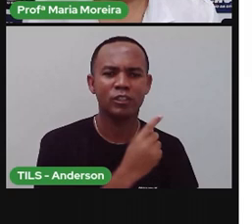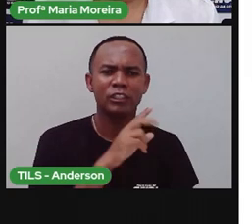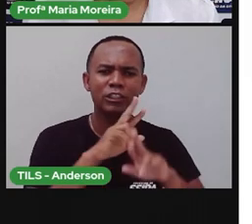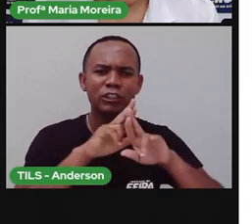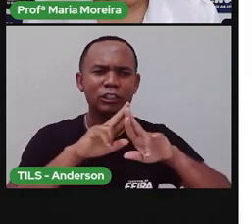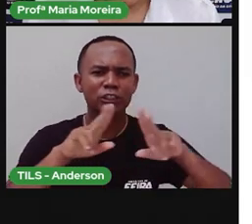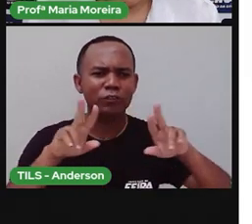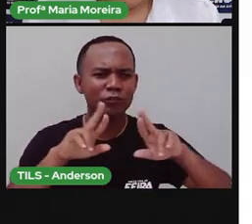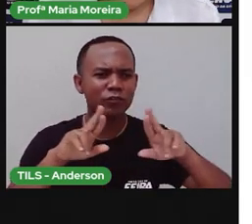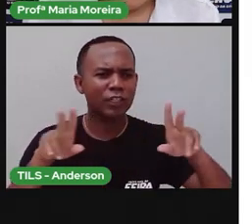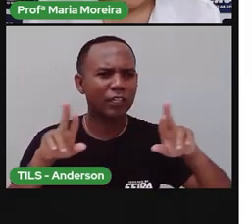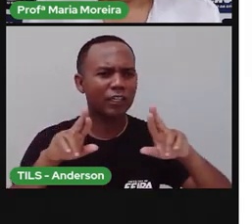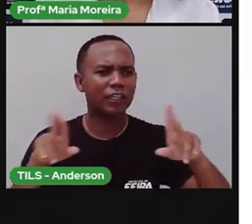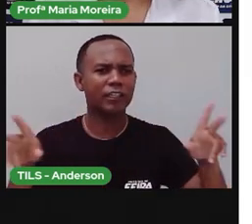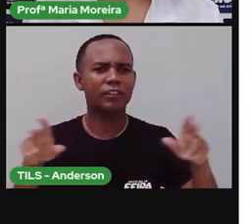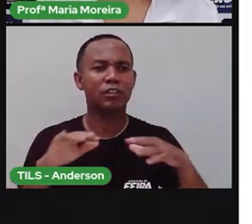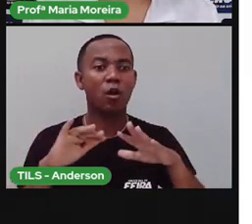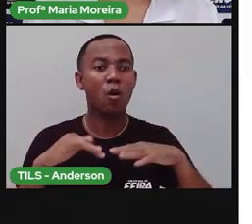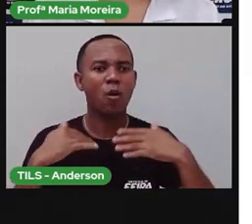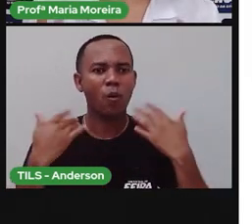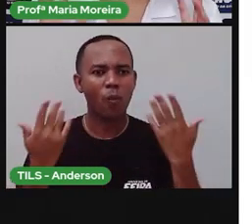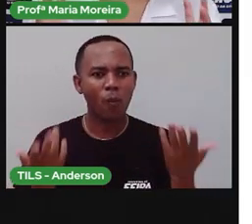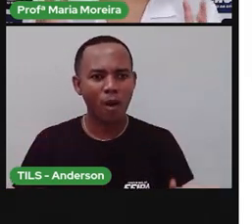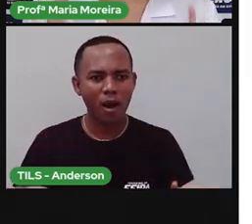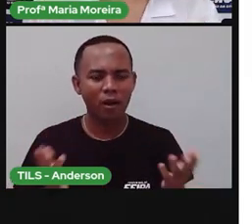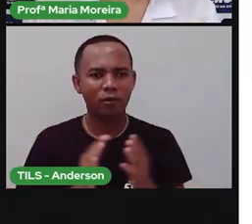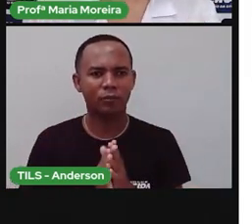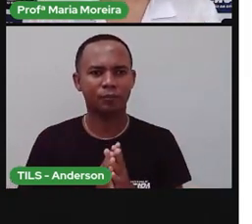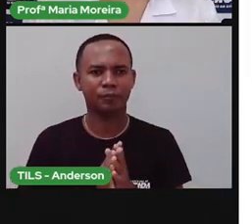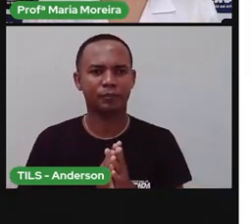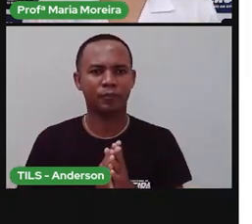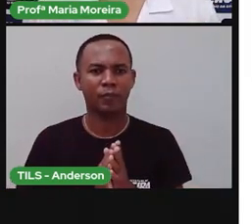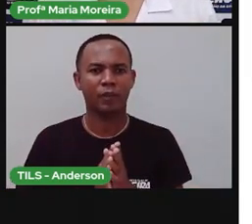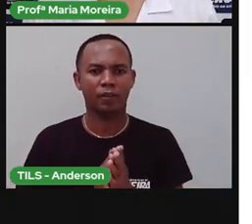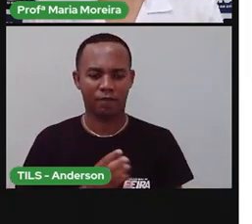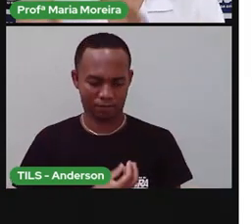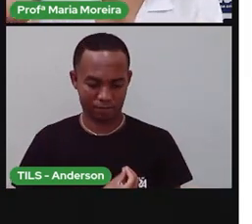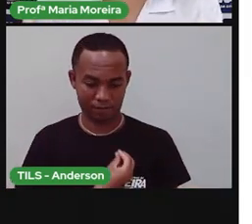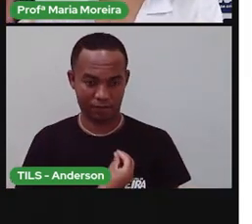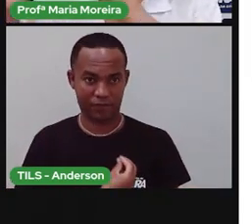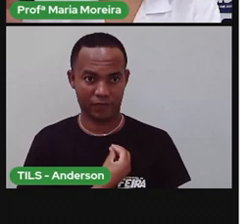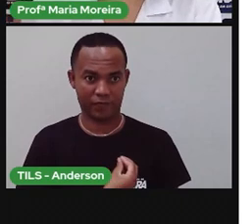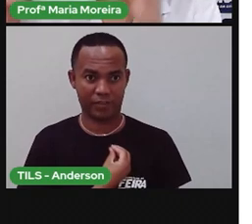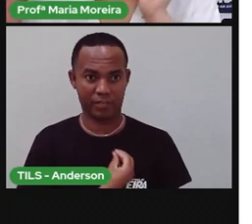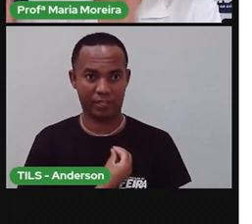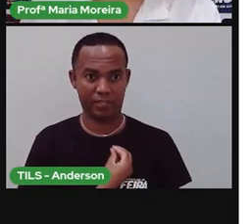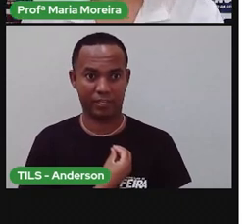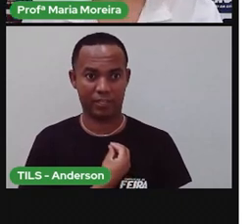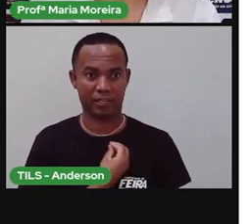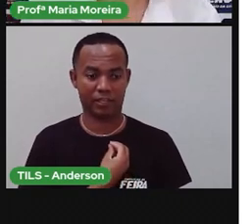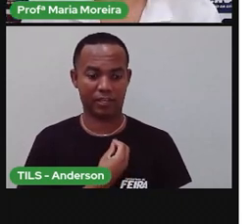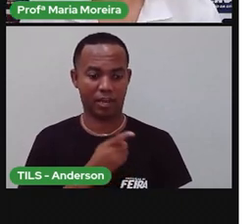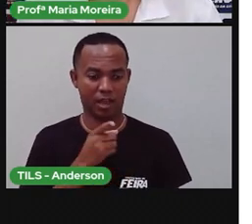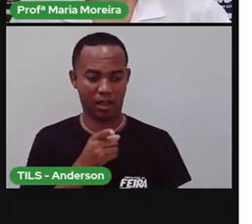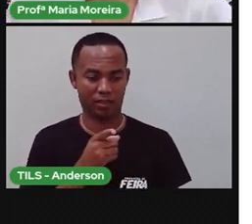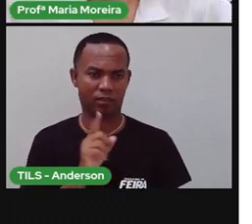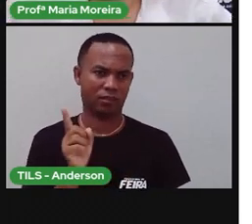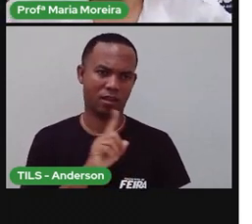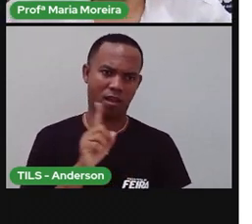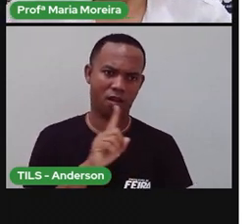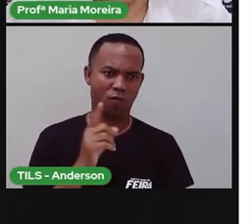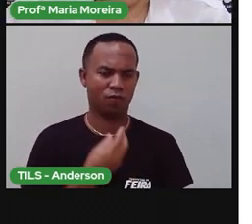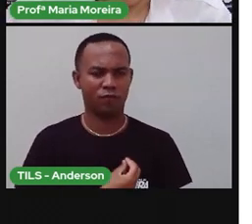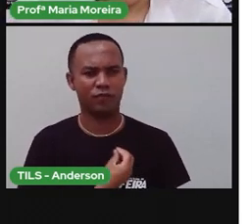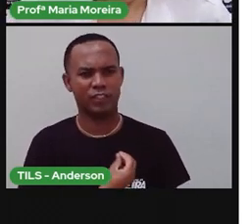E quais são as características que permitem que eu diga, olha, isso é um ser vivo, e isso é um ser não vivo? Já